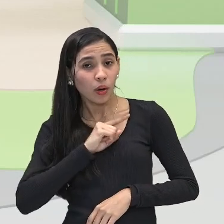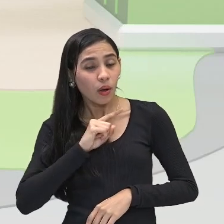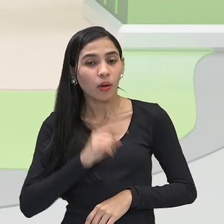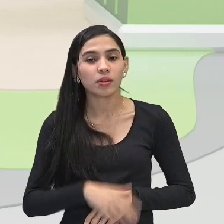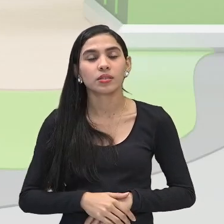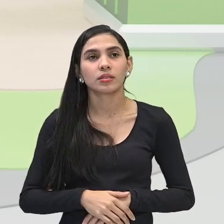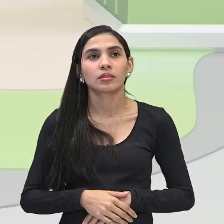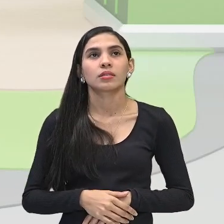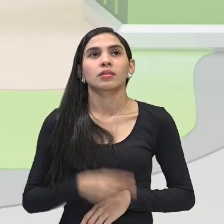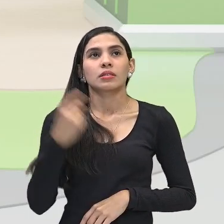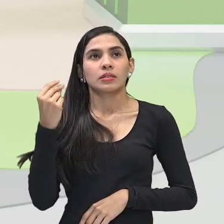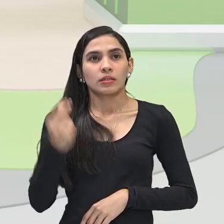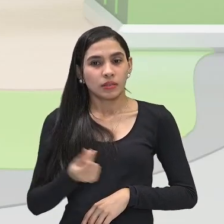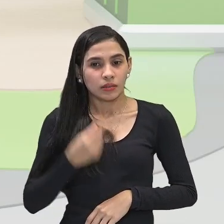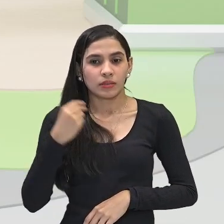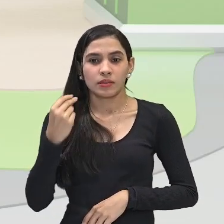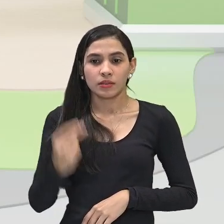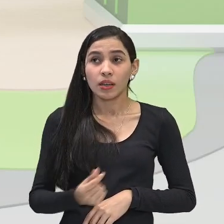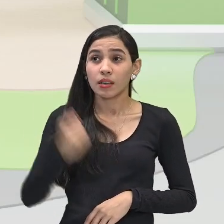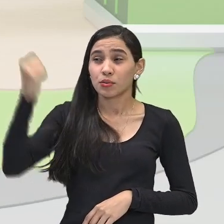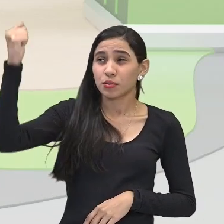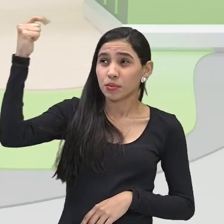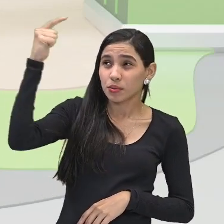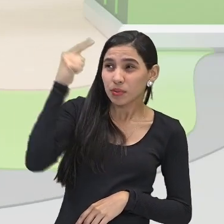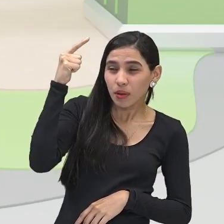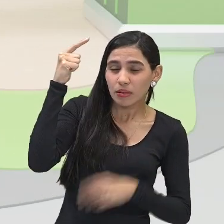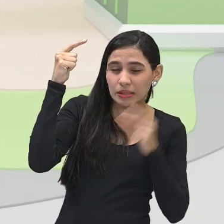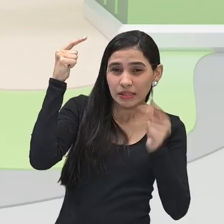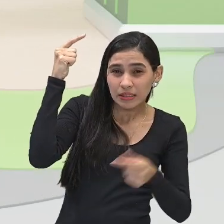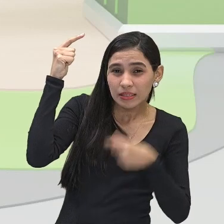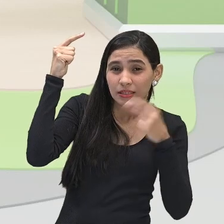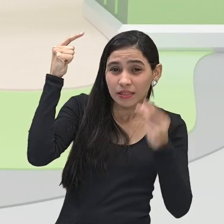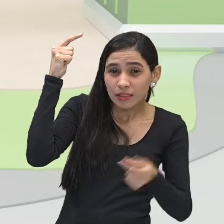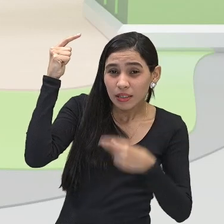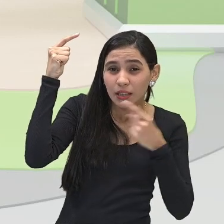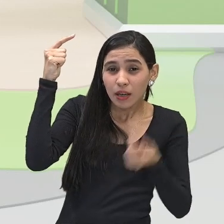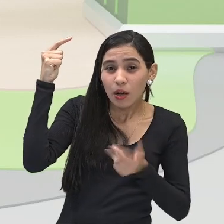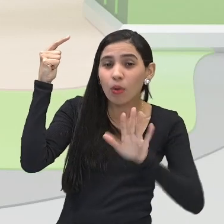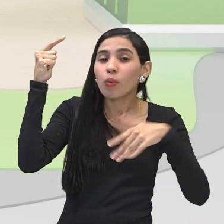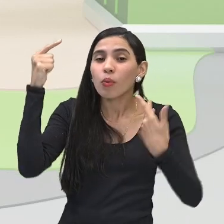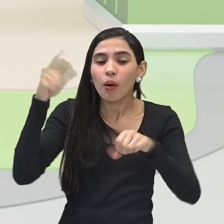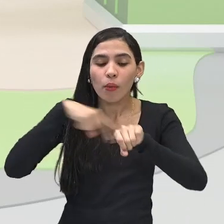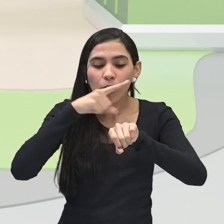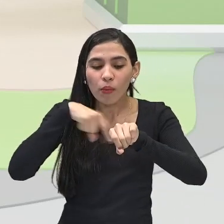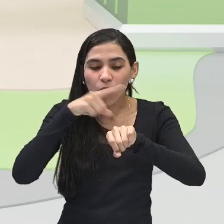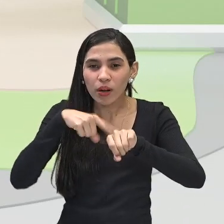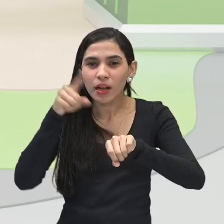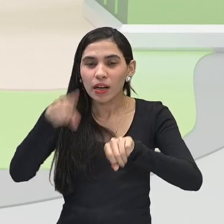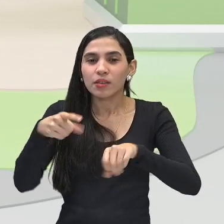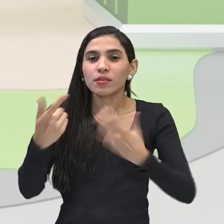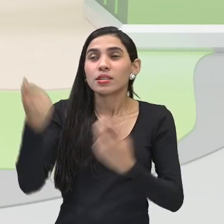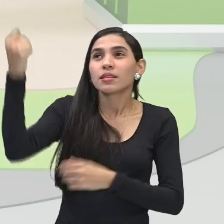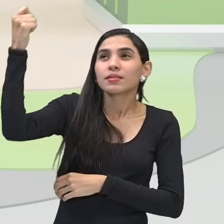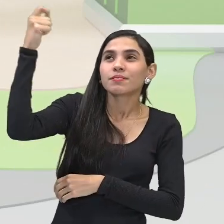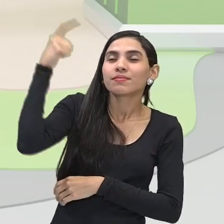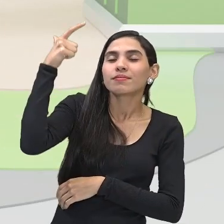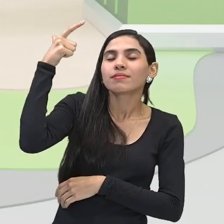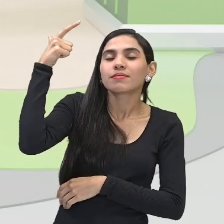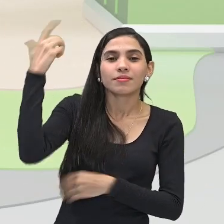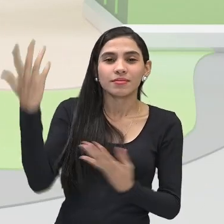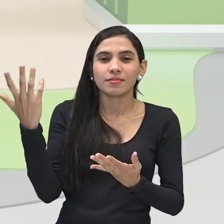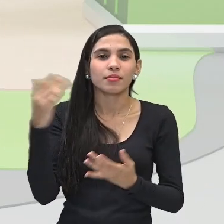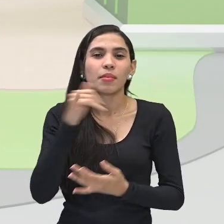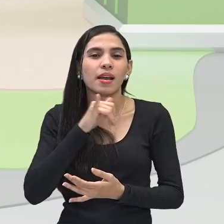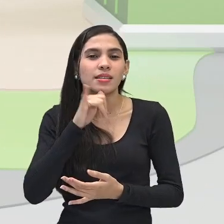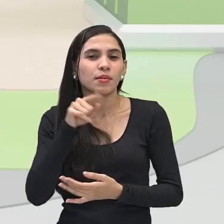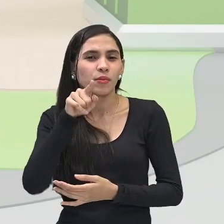muito tempo expostos ao sol, qual é o horário que você vai ali para se bronzear, por exemplo? Você